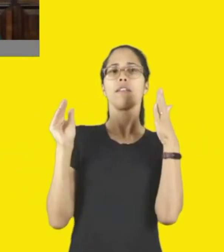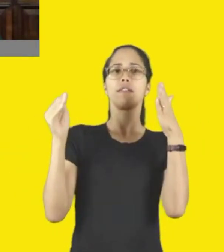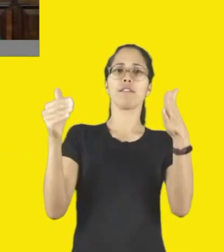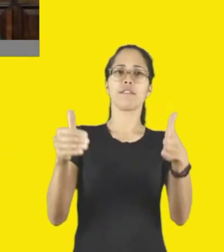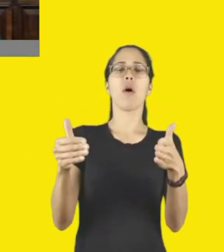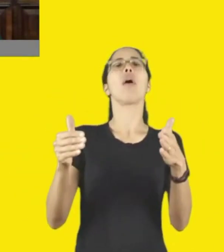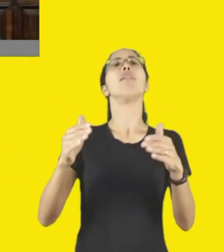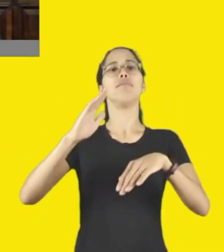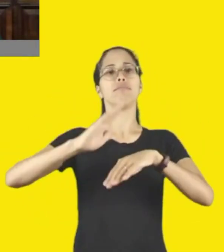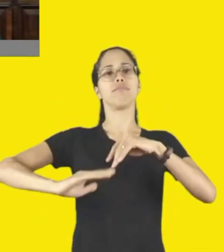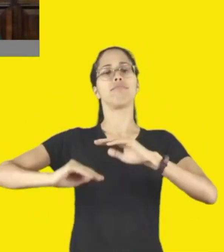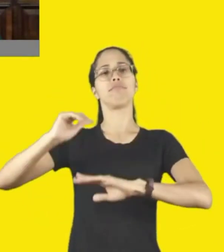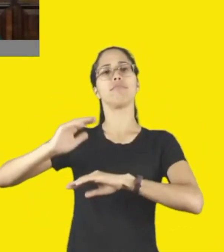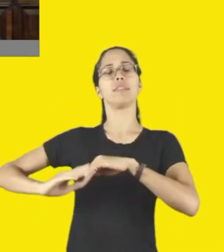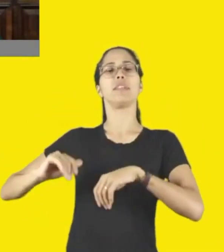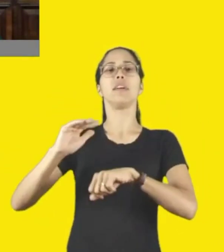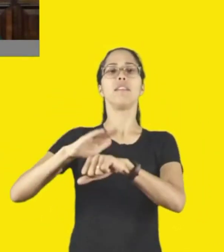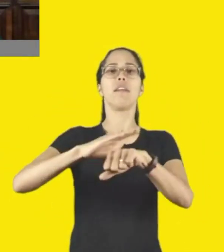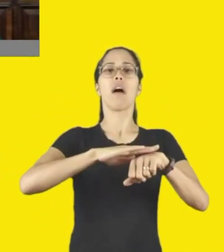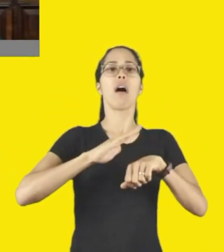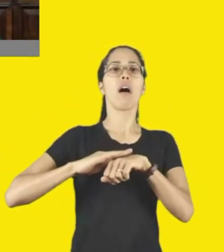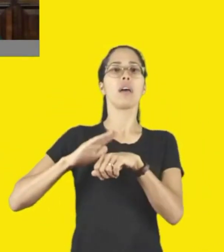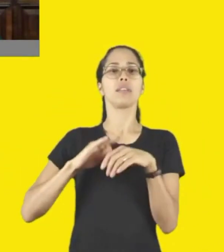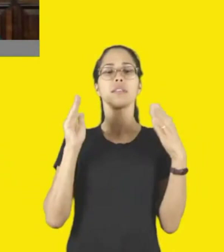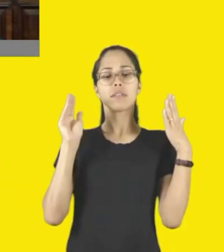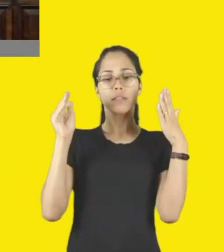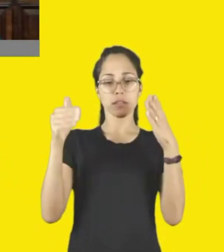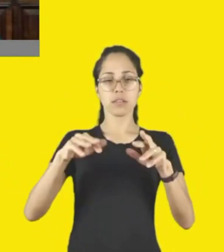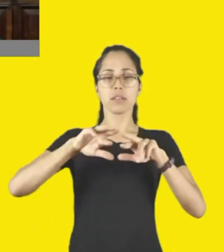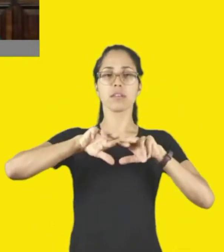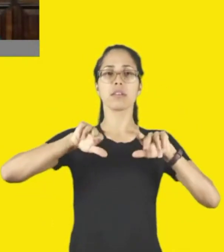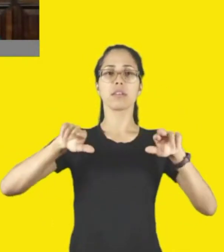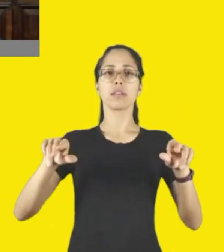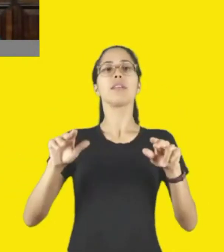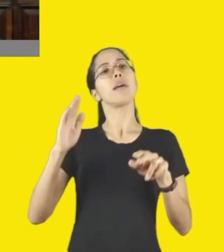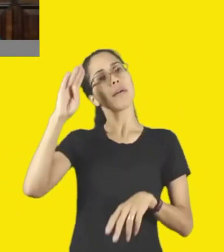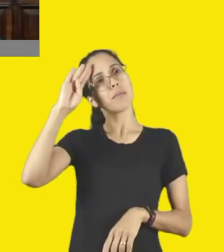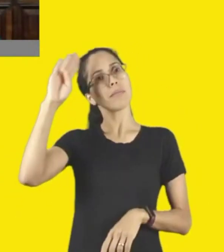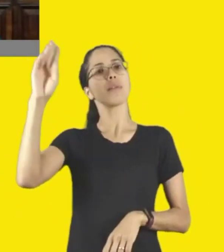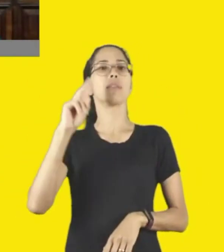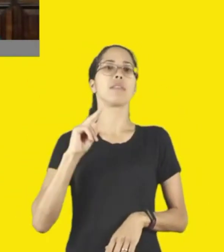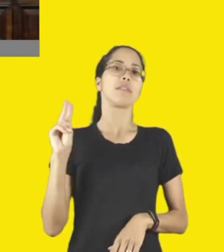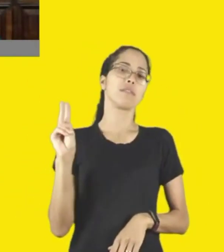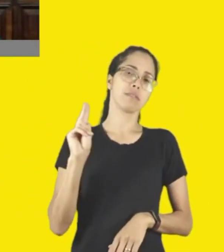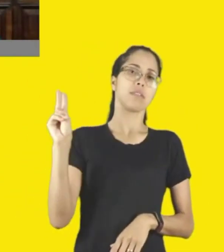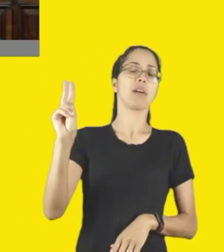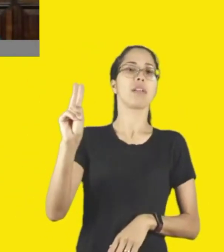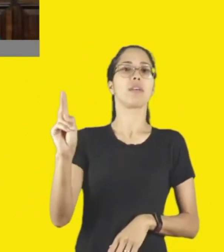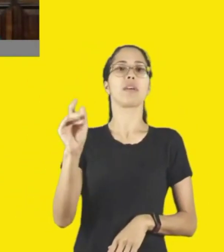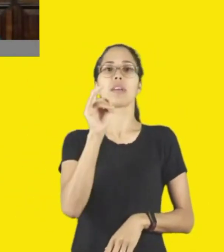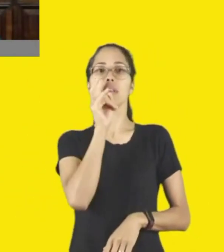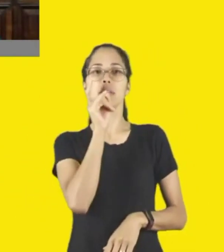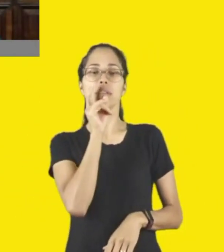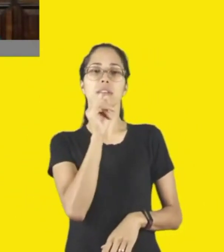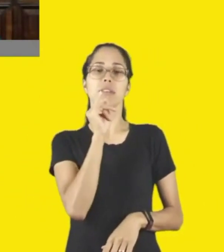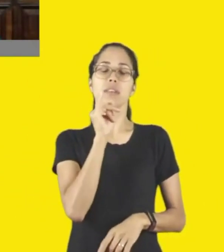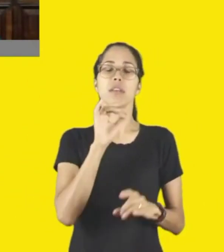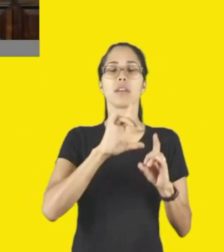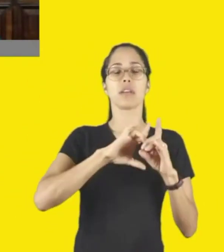ações que nós realizamos, ele tem a diversidade como um dos principais valores, além da democratização, da